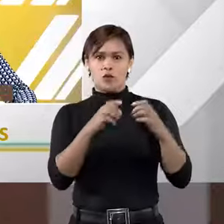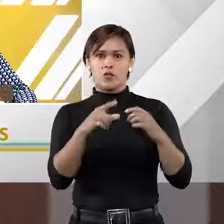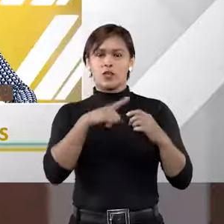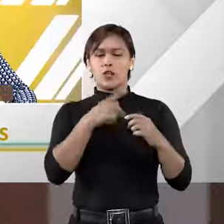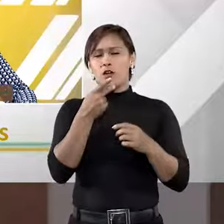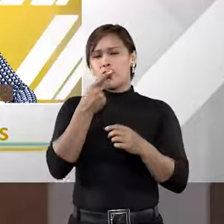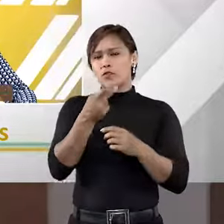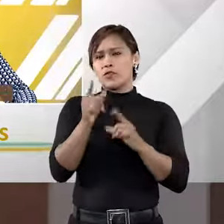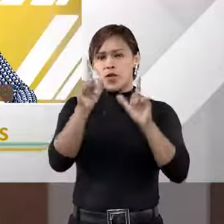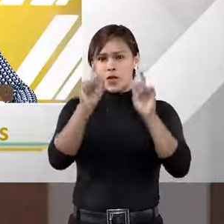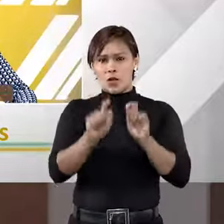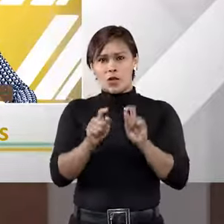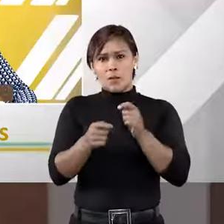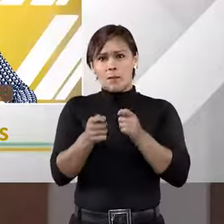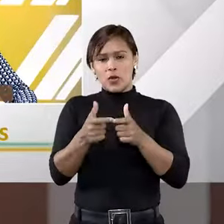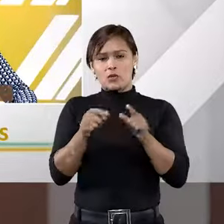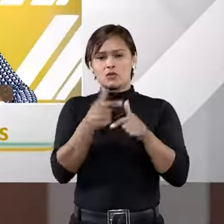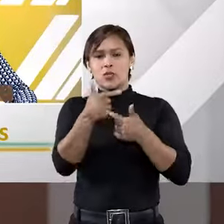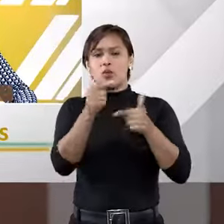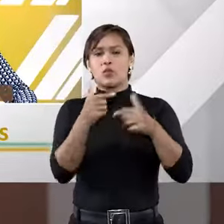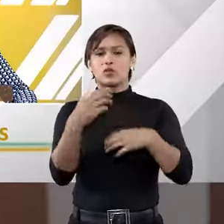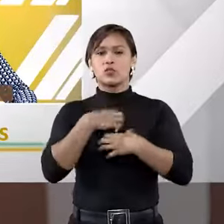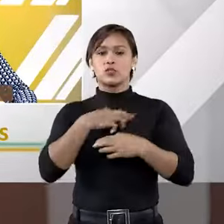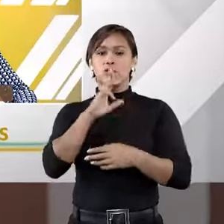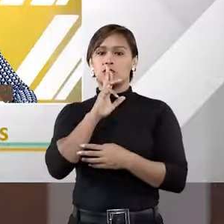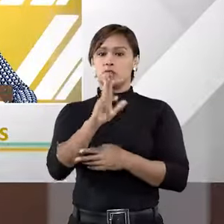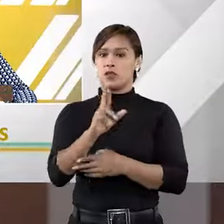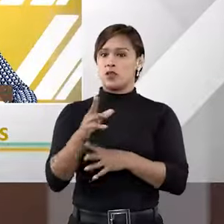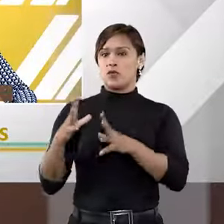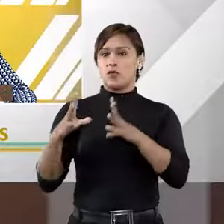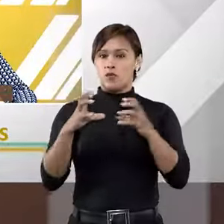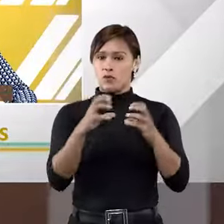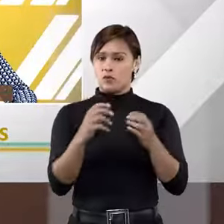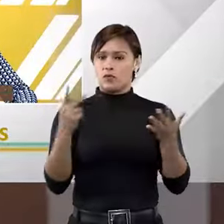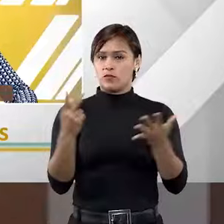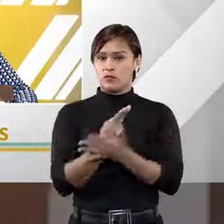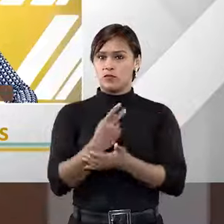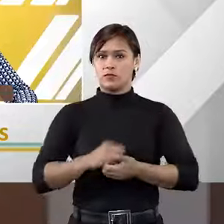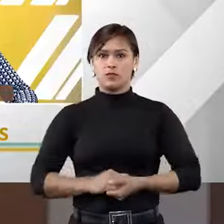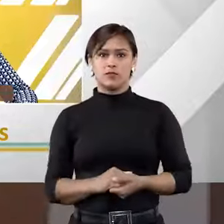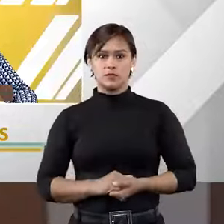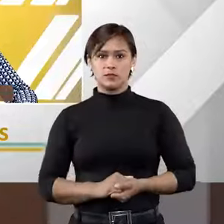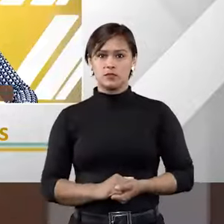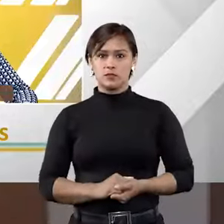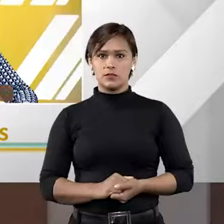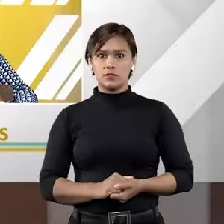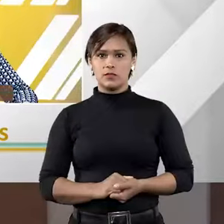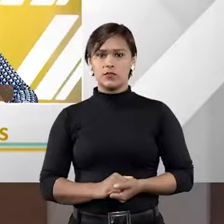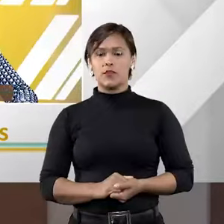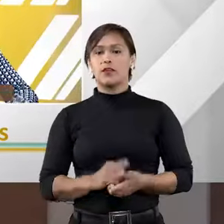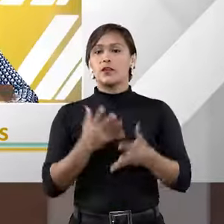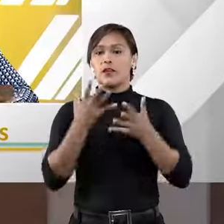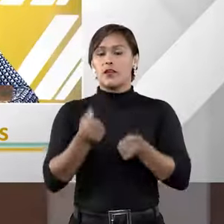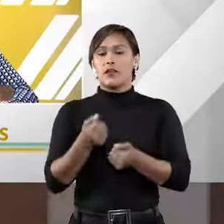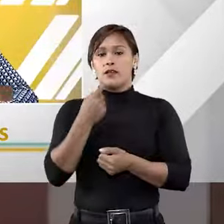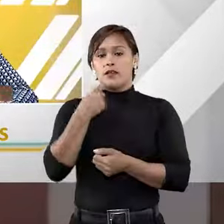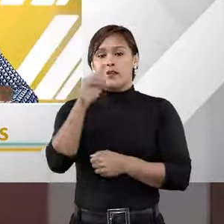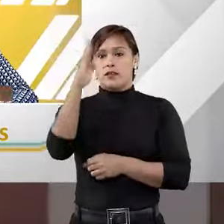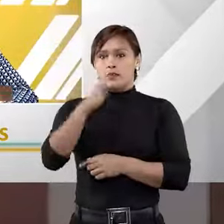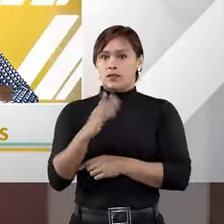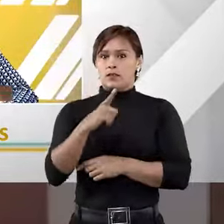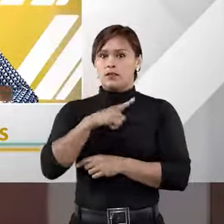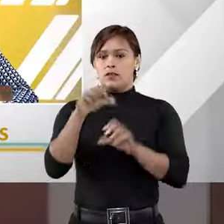Fala um pouquinho sobre essas outras formas de solução alternativas de conflitos. Vamos lá. O